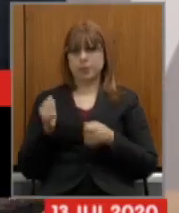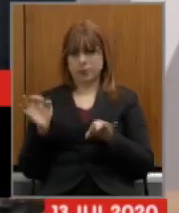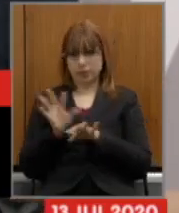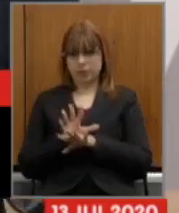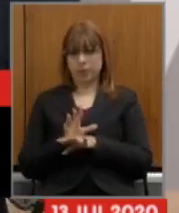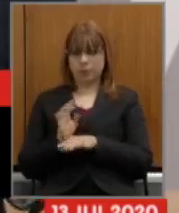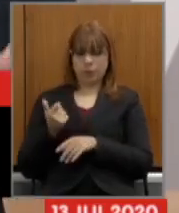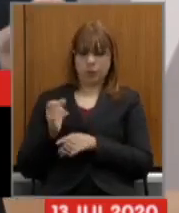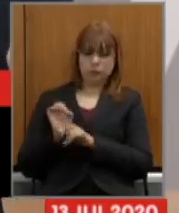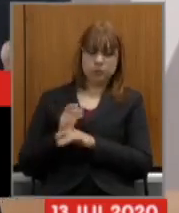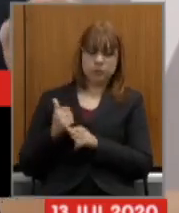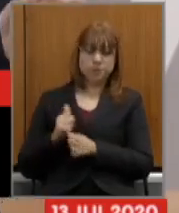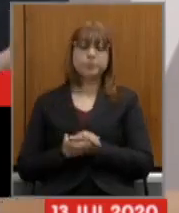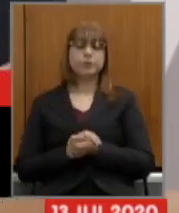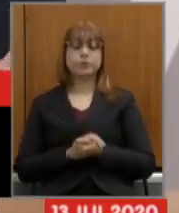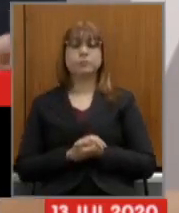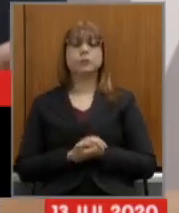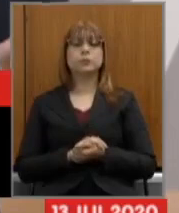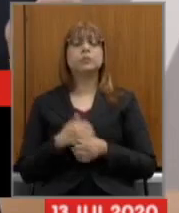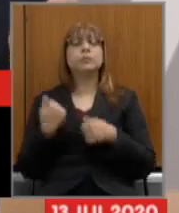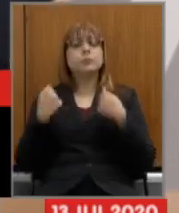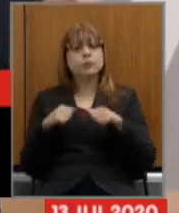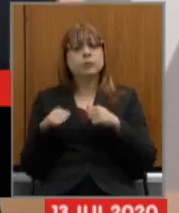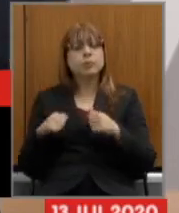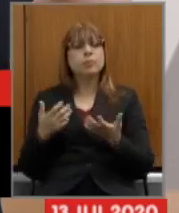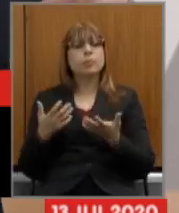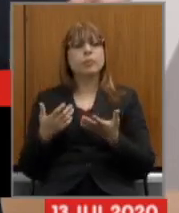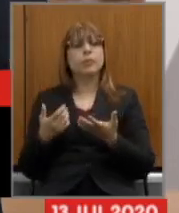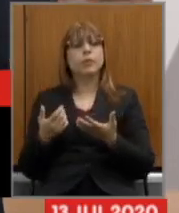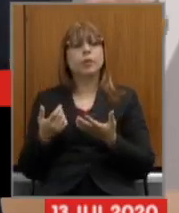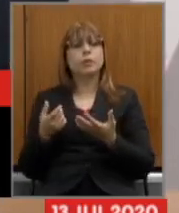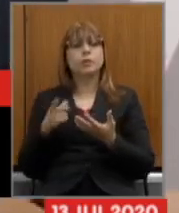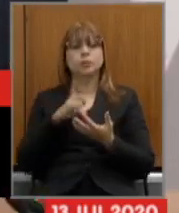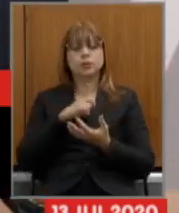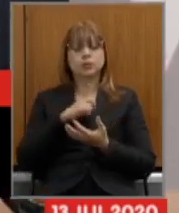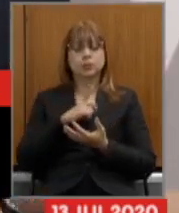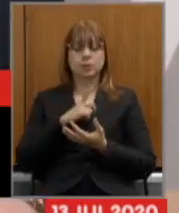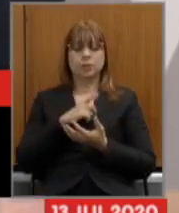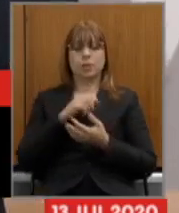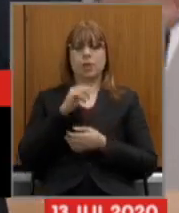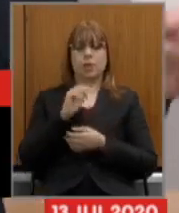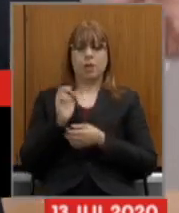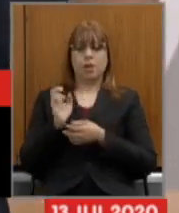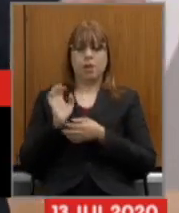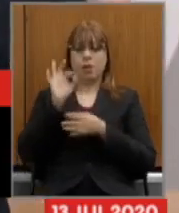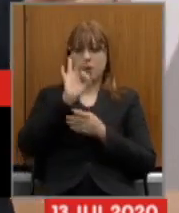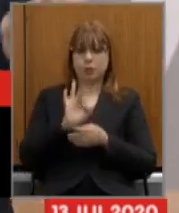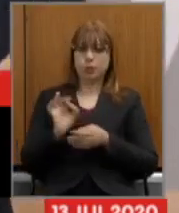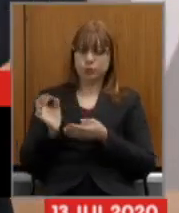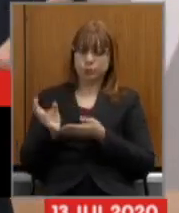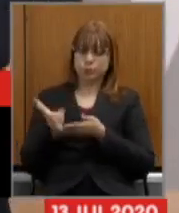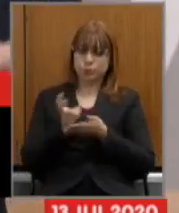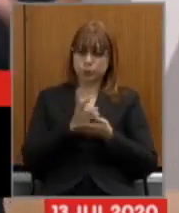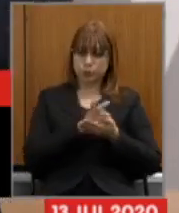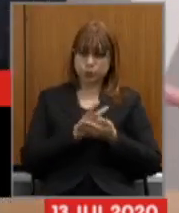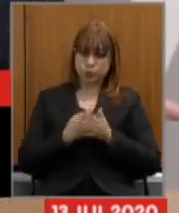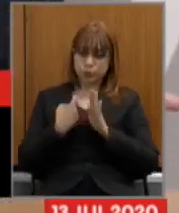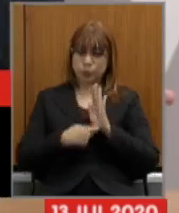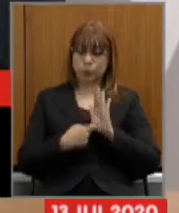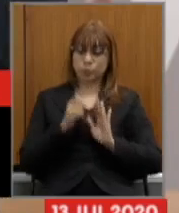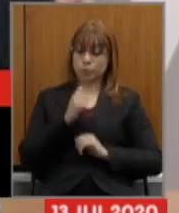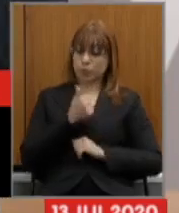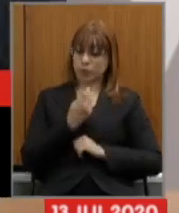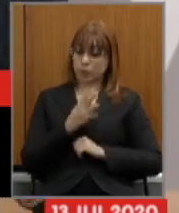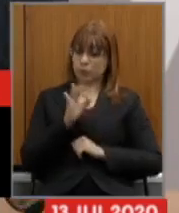gostaria que fossem apresentados os números de uma alíquota única de 14% e da alíquota progressiva proposta nos